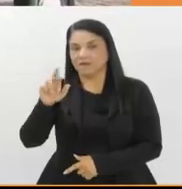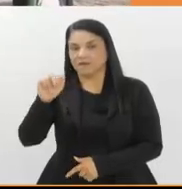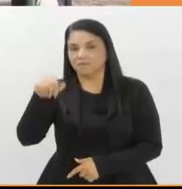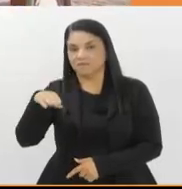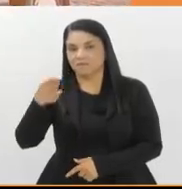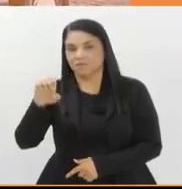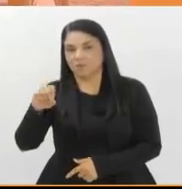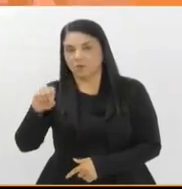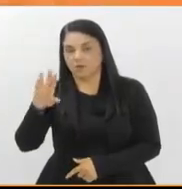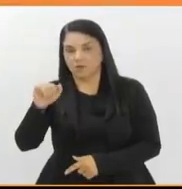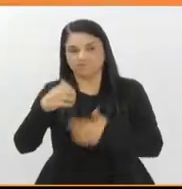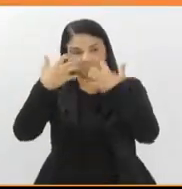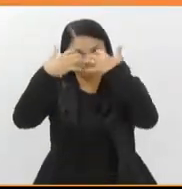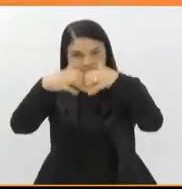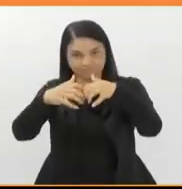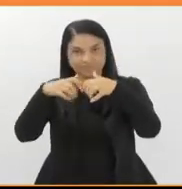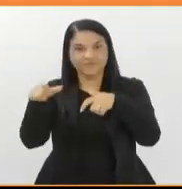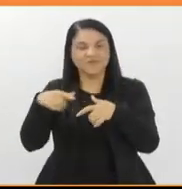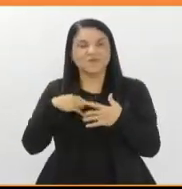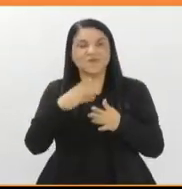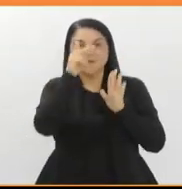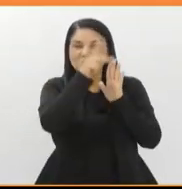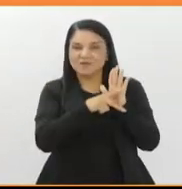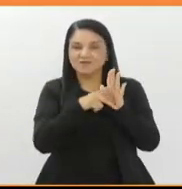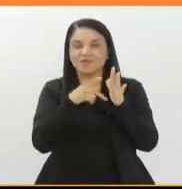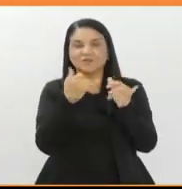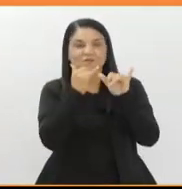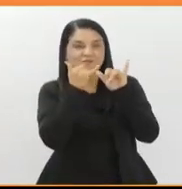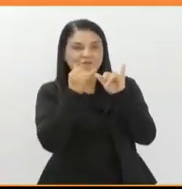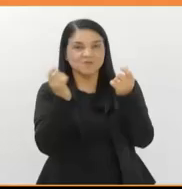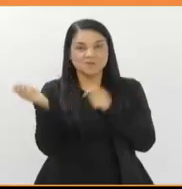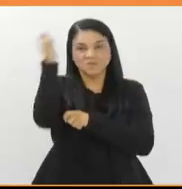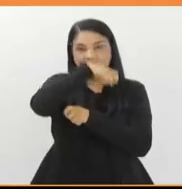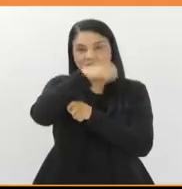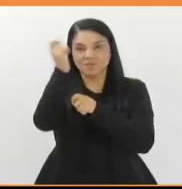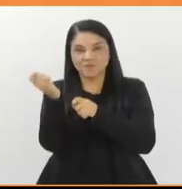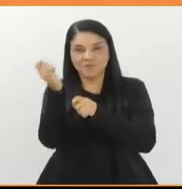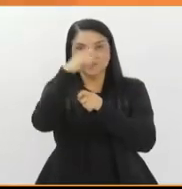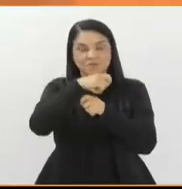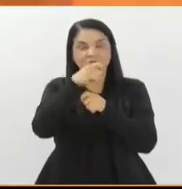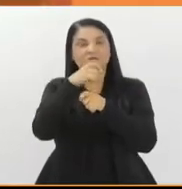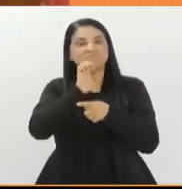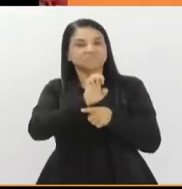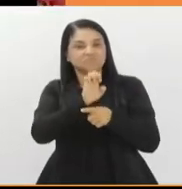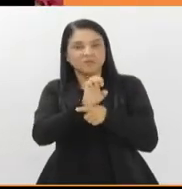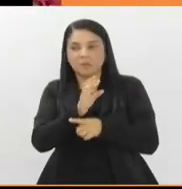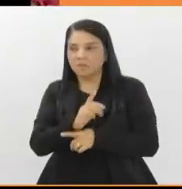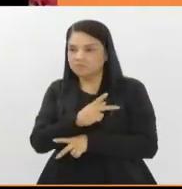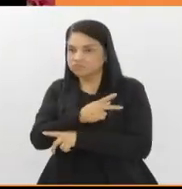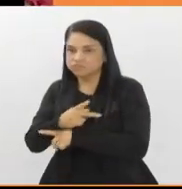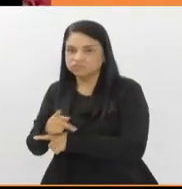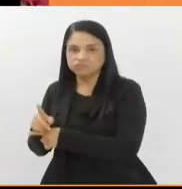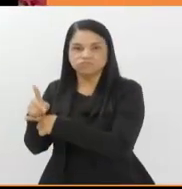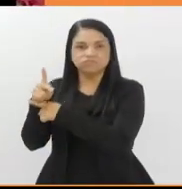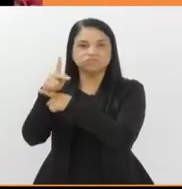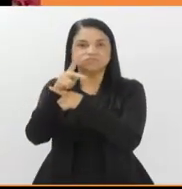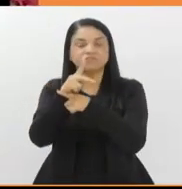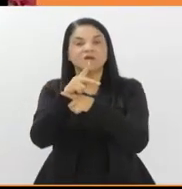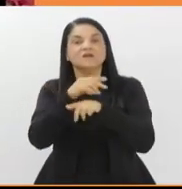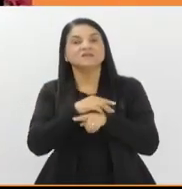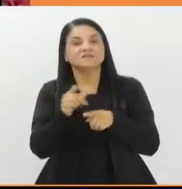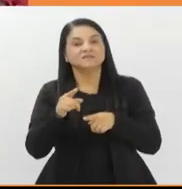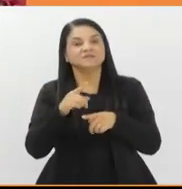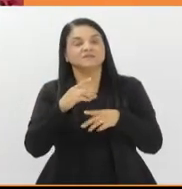região serrana. O projeto Fanfarra Comboio, que circula pelo interior do Rio de Janeiro, levando numa Kombi artistas circenses,